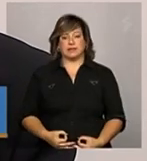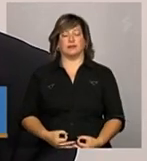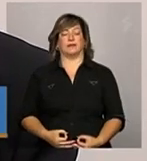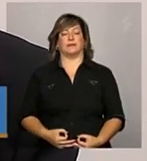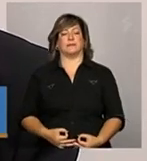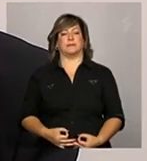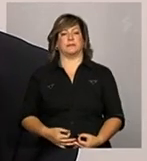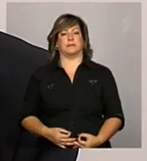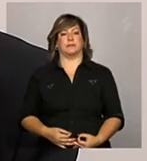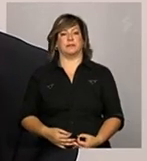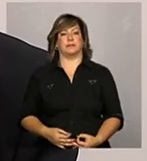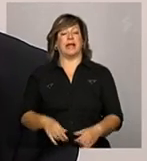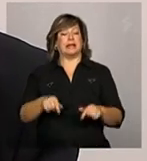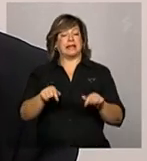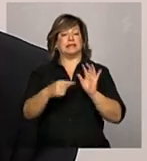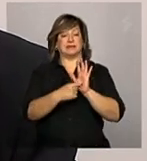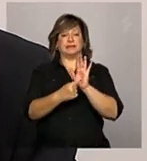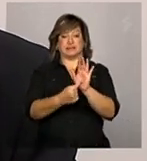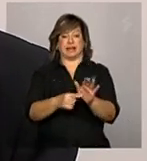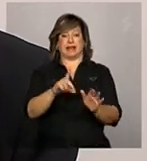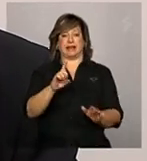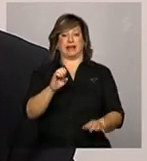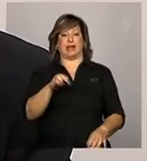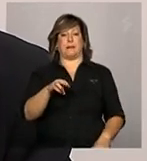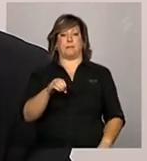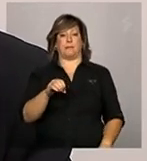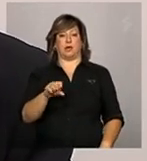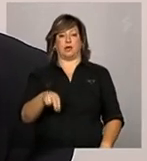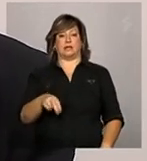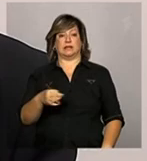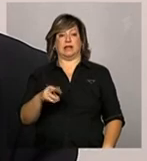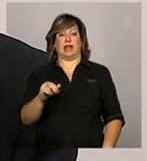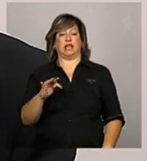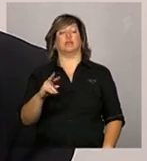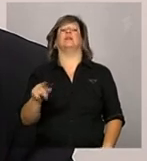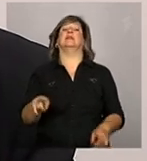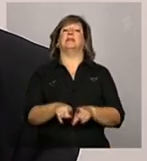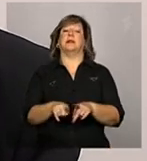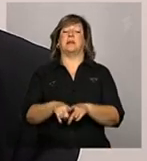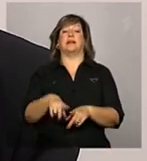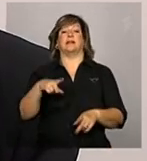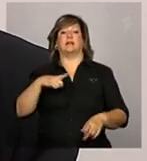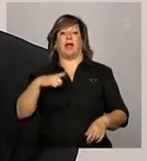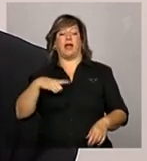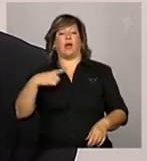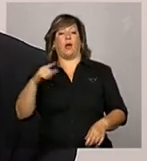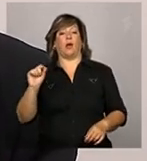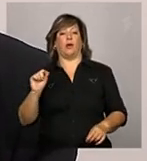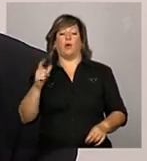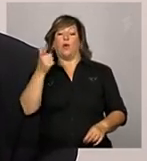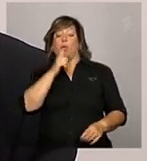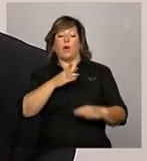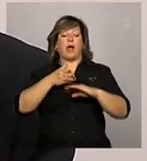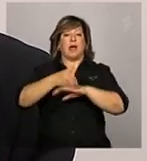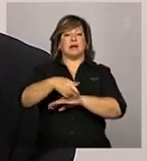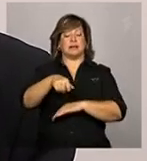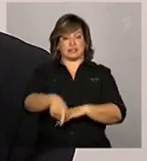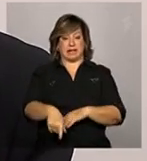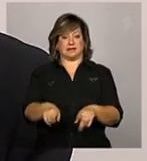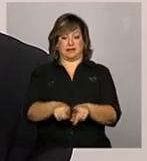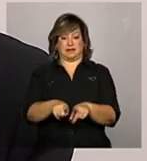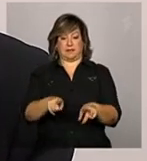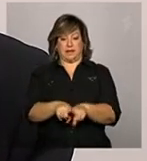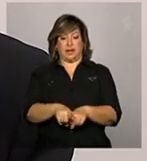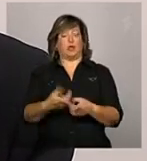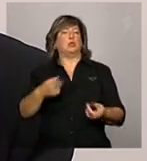demonstrativo. Os outros, também temos os canais de acesso, de tirar